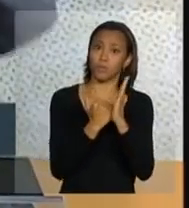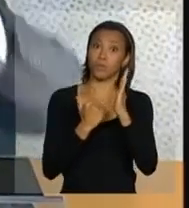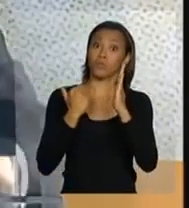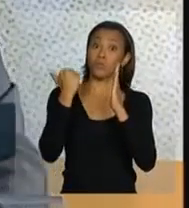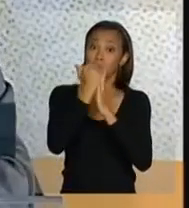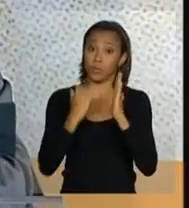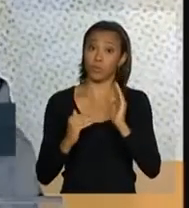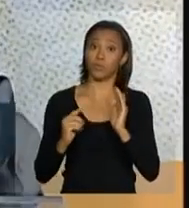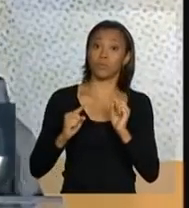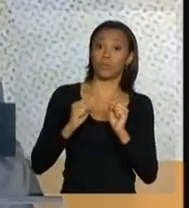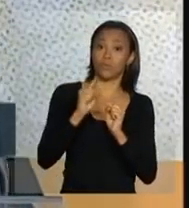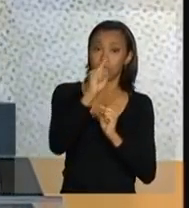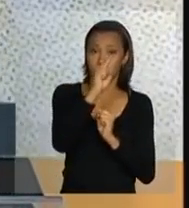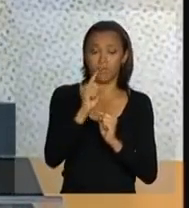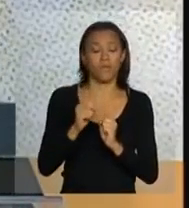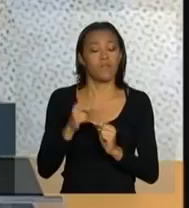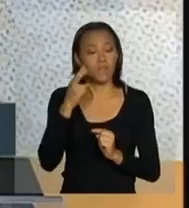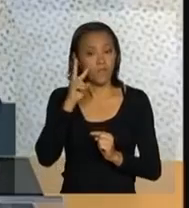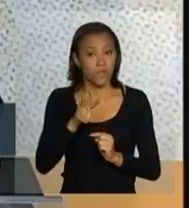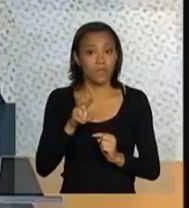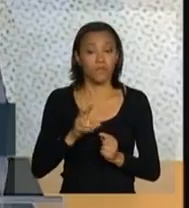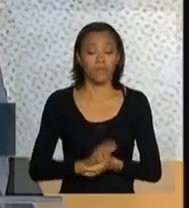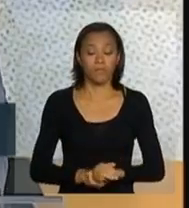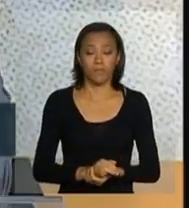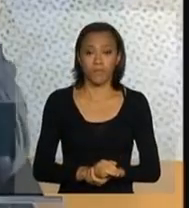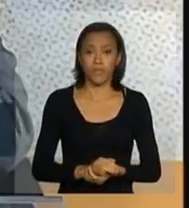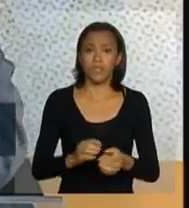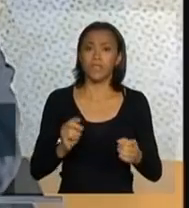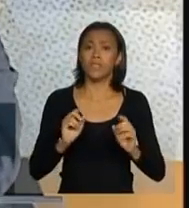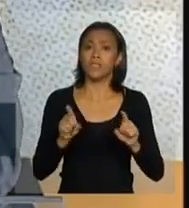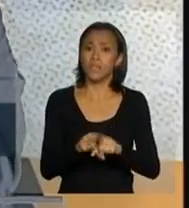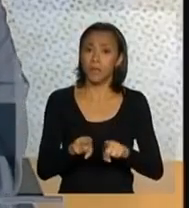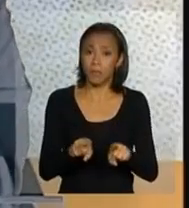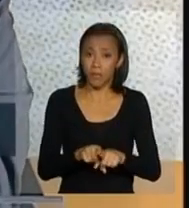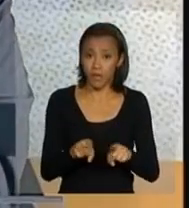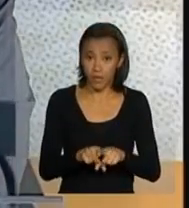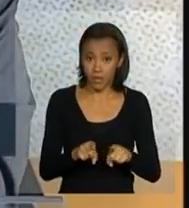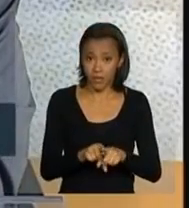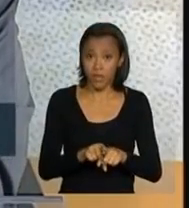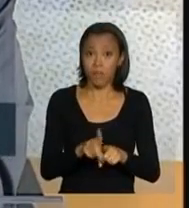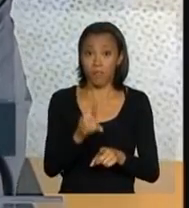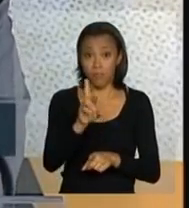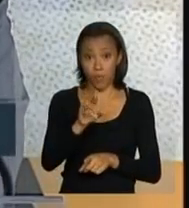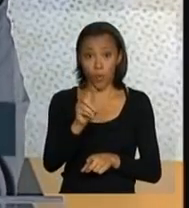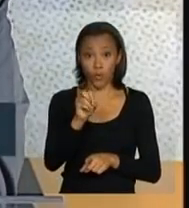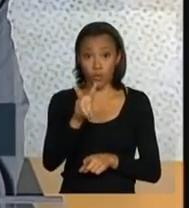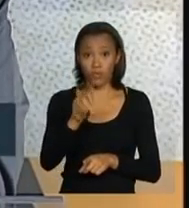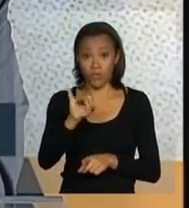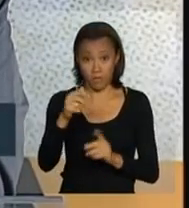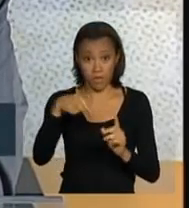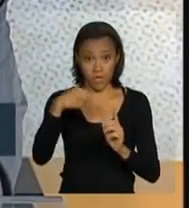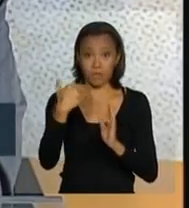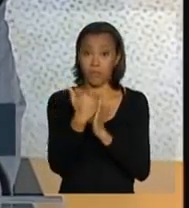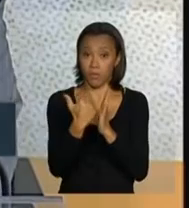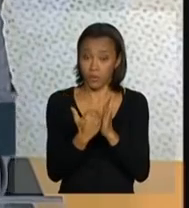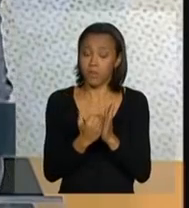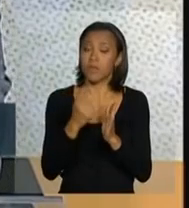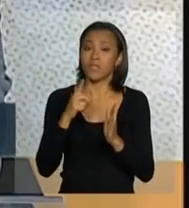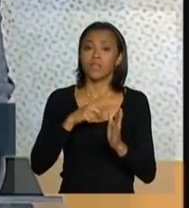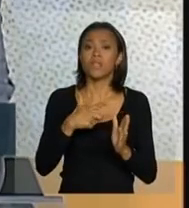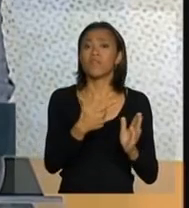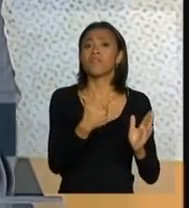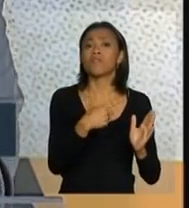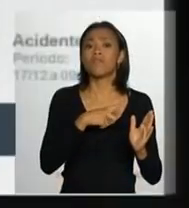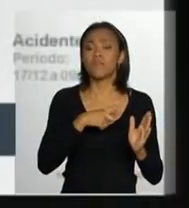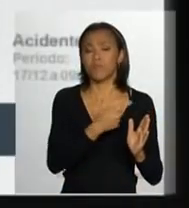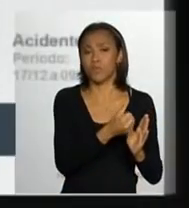perdão, em relação ao crescimento. E, por força da rodovida realizada, nós tivemos em 2011, 2012, um